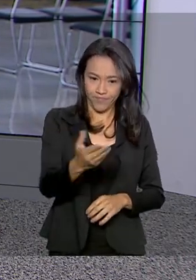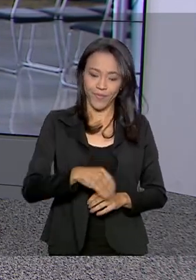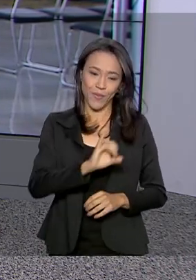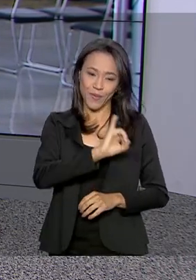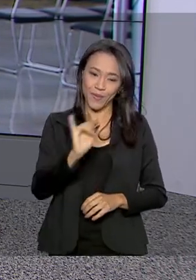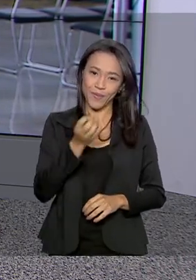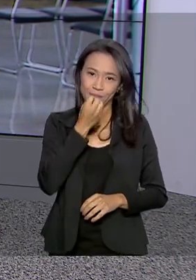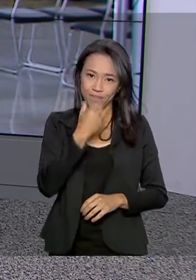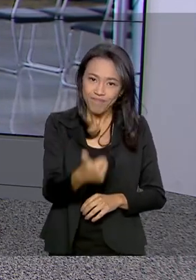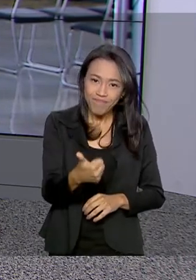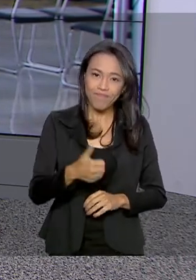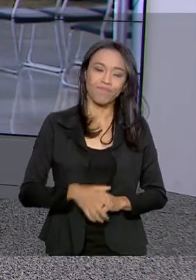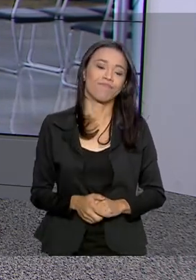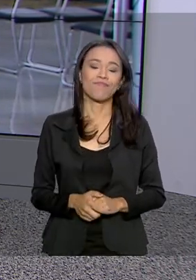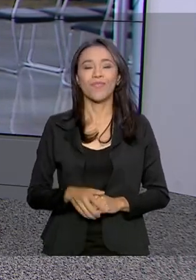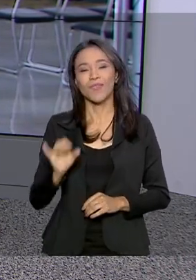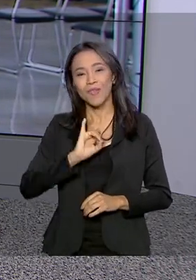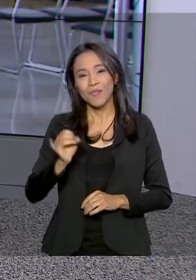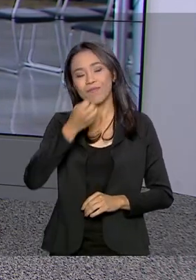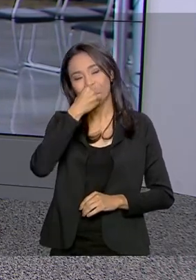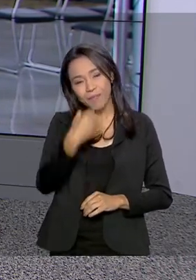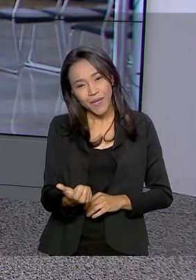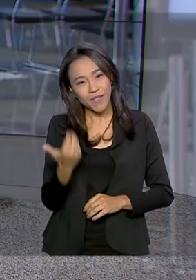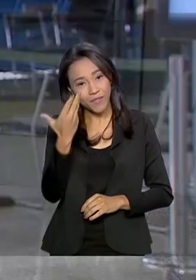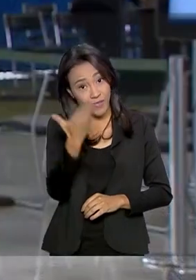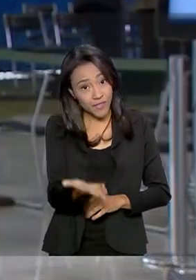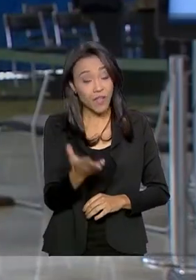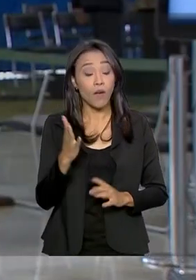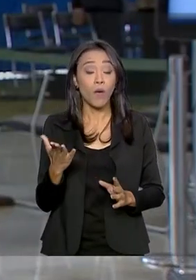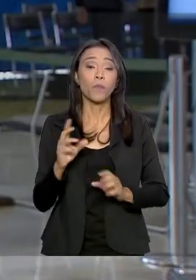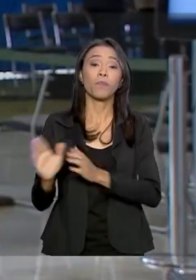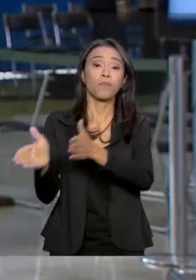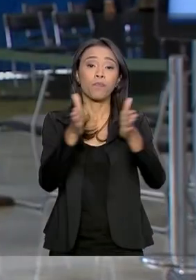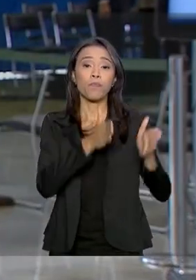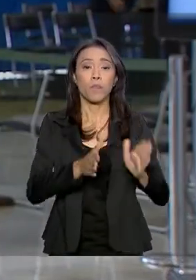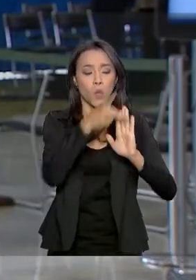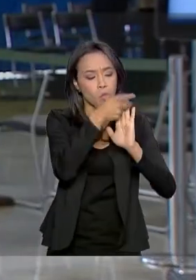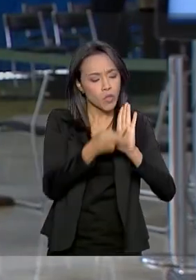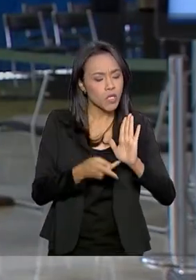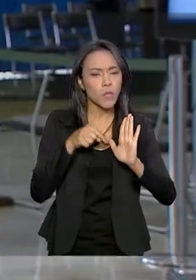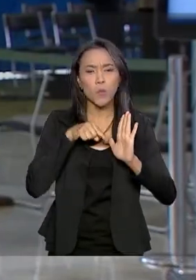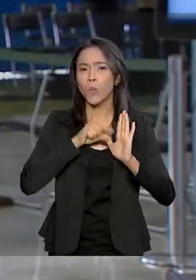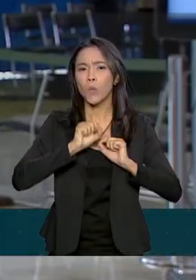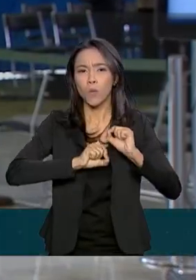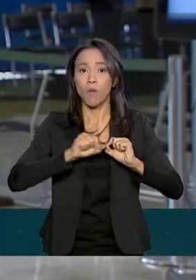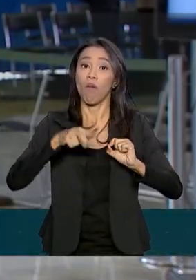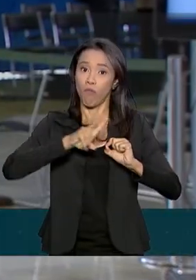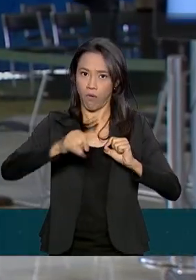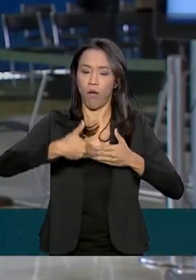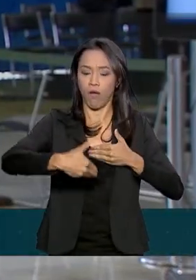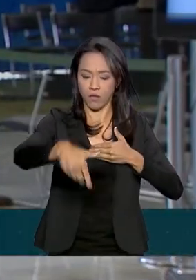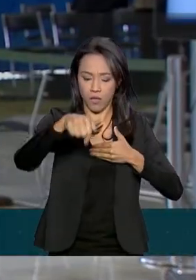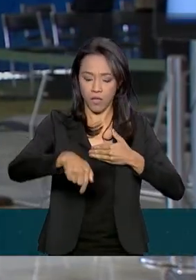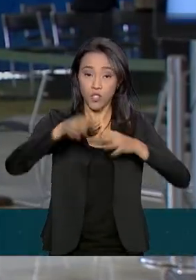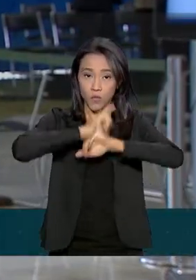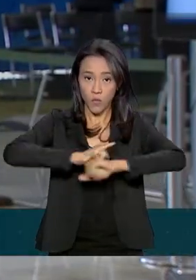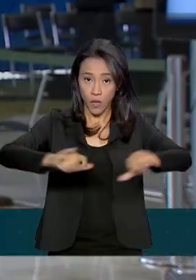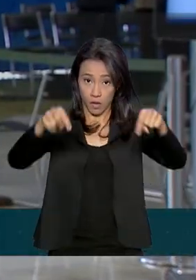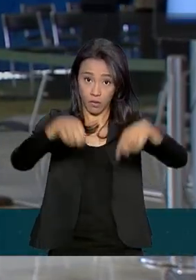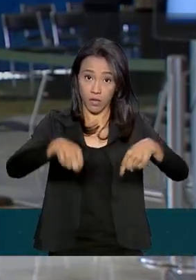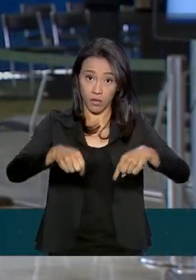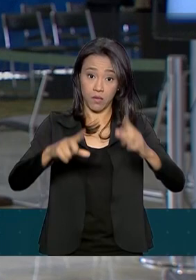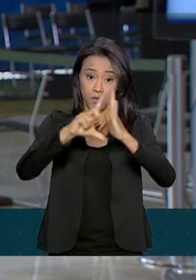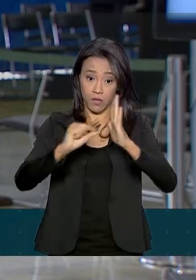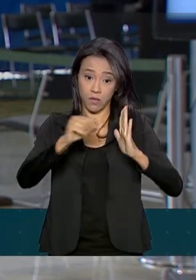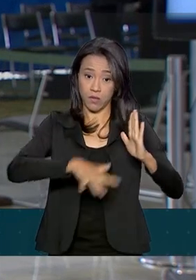Transcrição Oi Roberto, tudo bem com você? Olha só, o projeto Em Frente Brasil será lançado aqui no Palácio do Planalto, como você